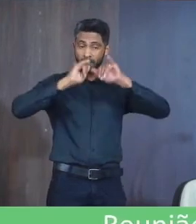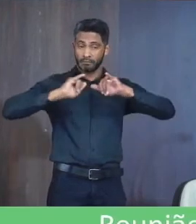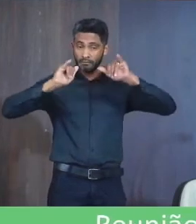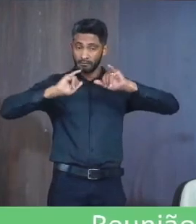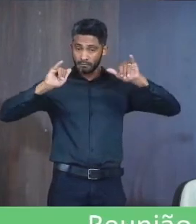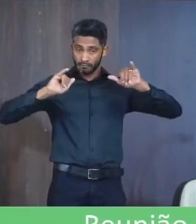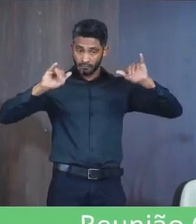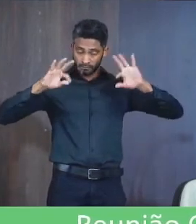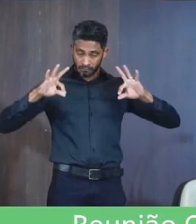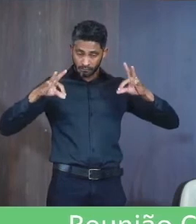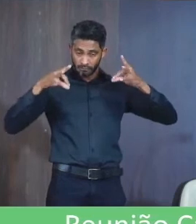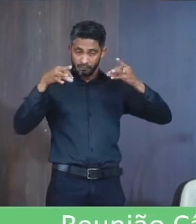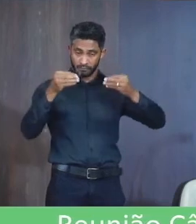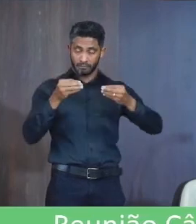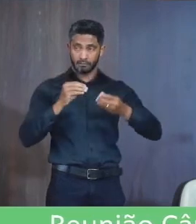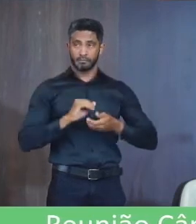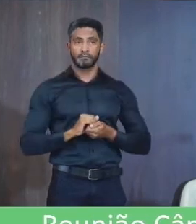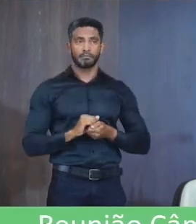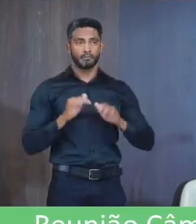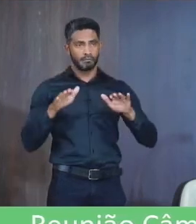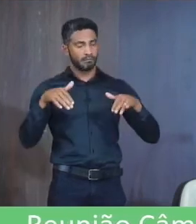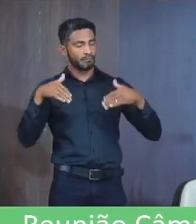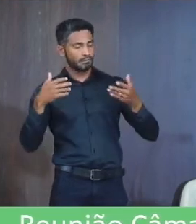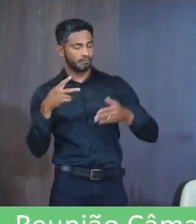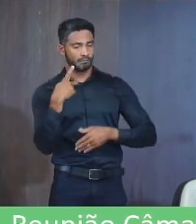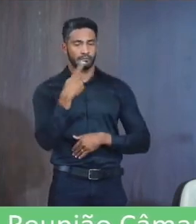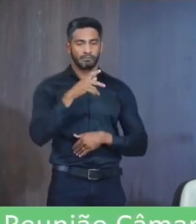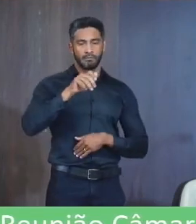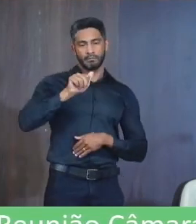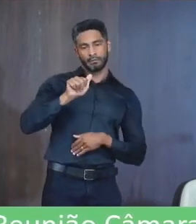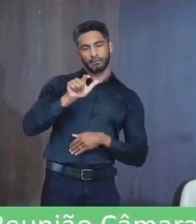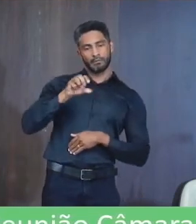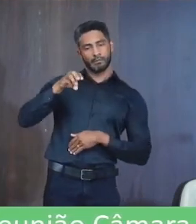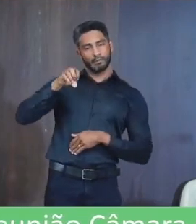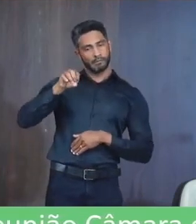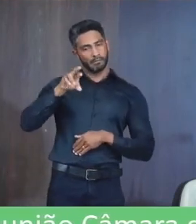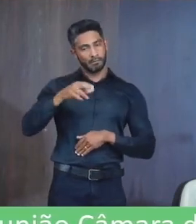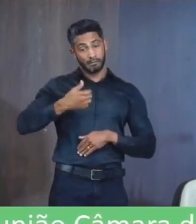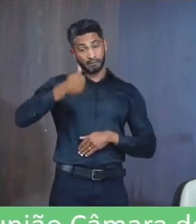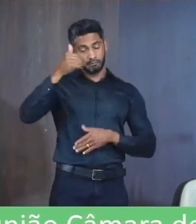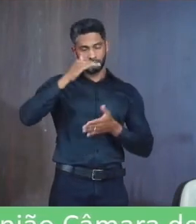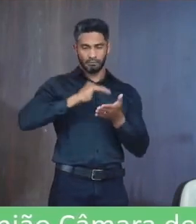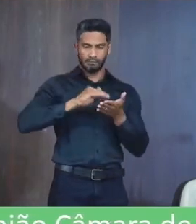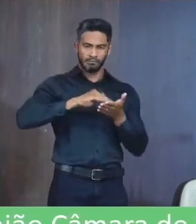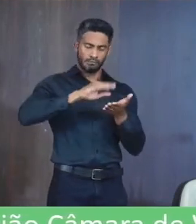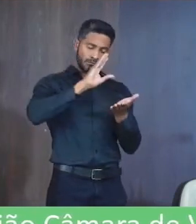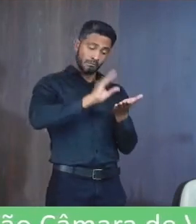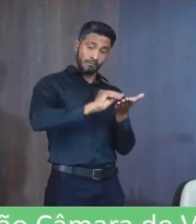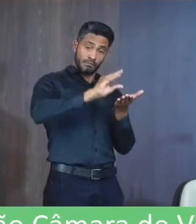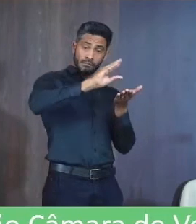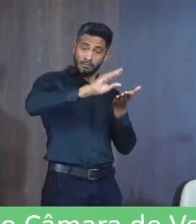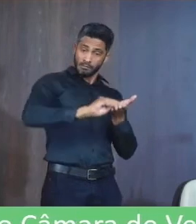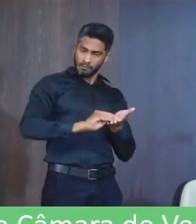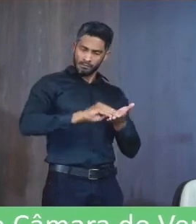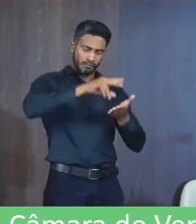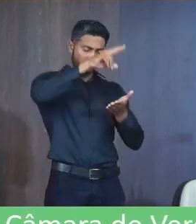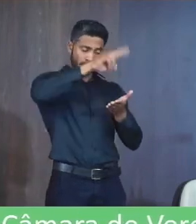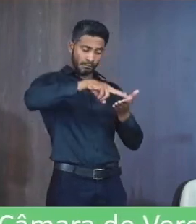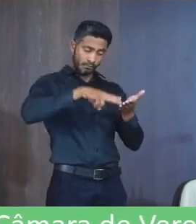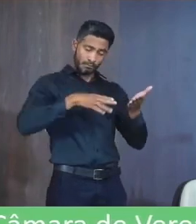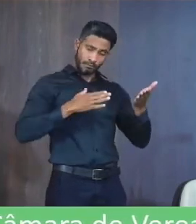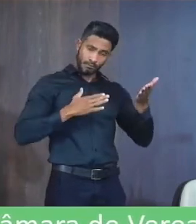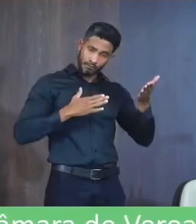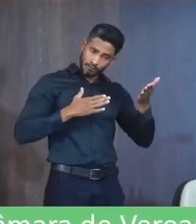A ser anunciada posteriormente Assim, eu, Almeida Santos Primeiro secretário Lavei a presente ata Que, lida e